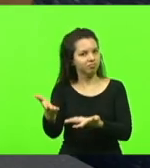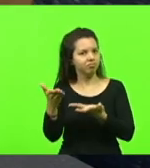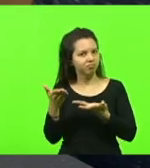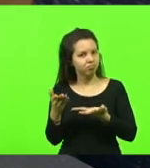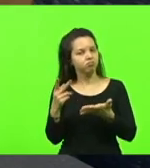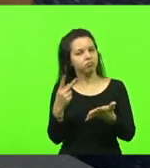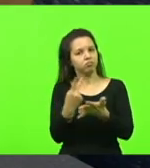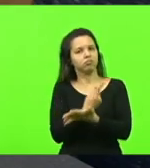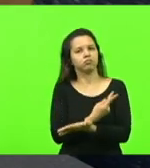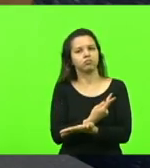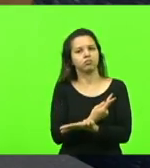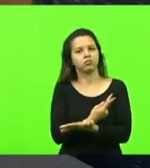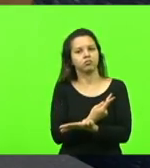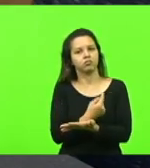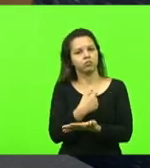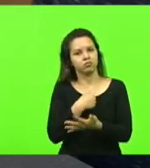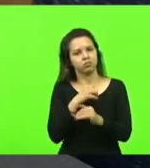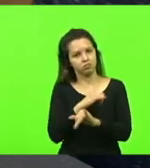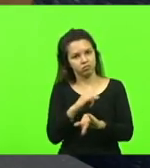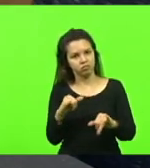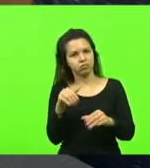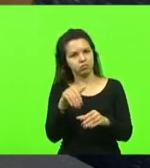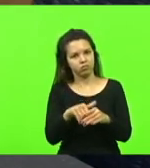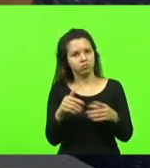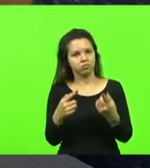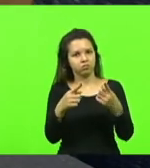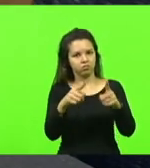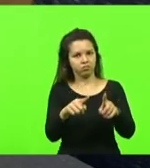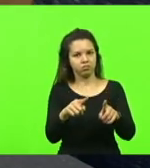errada e eu quero me manifestar, meu voto contrário.